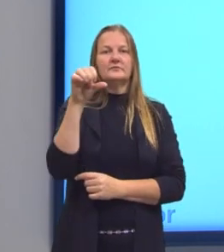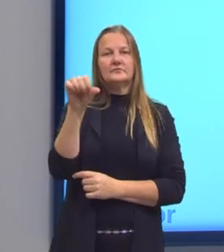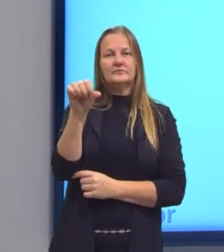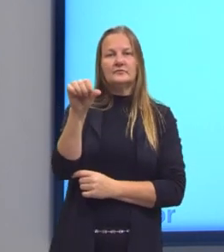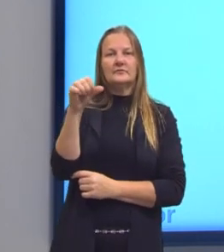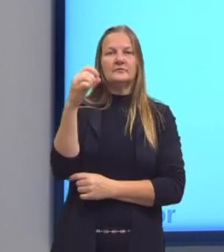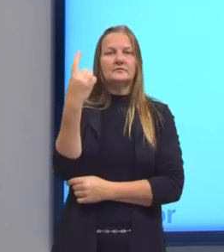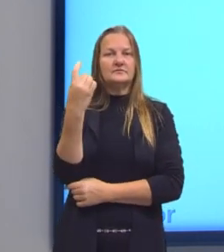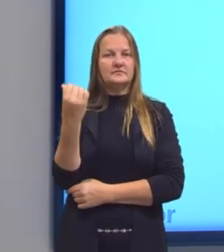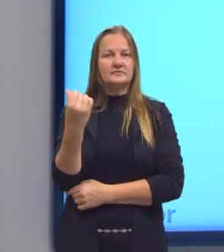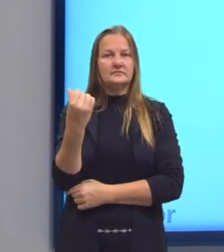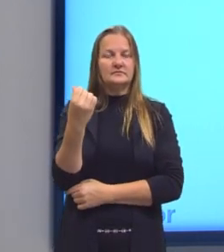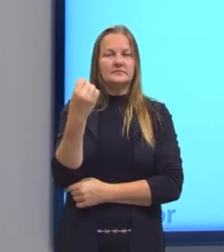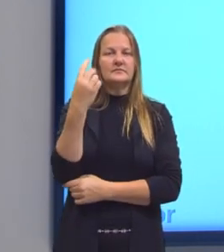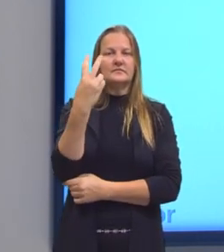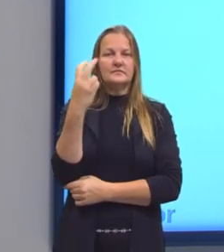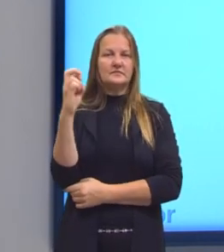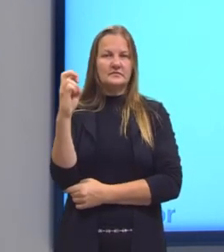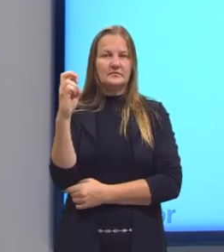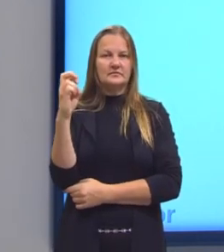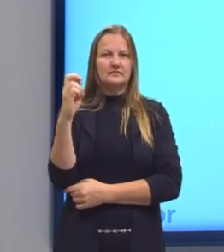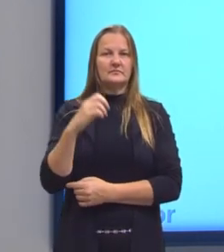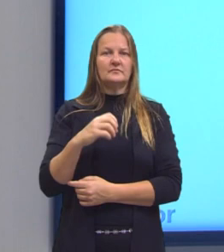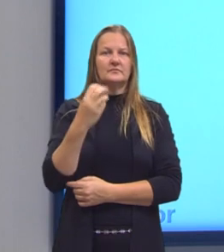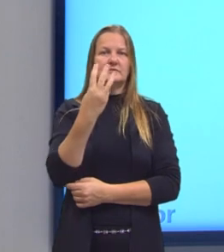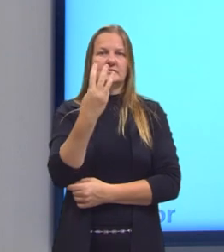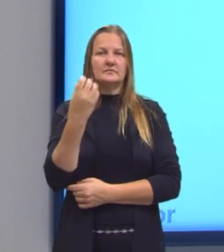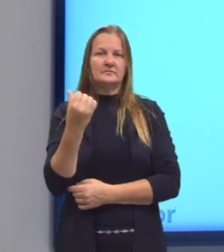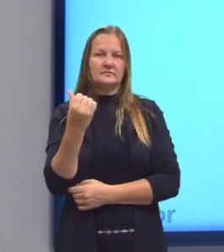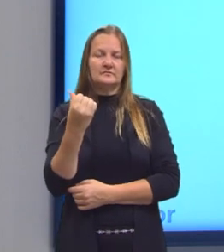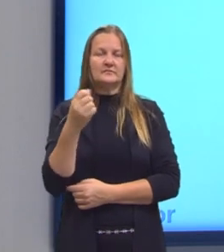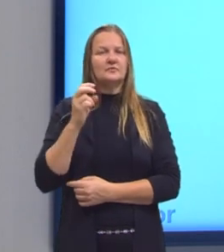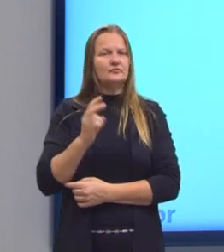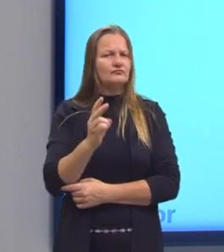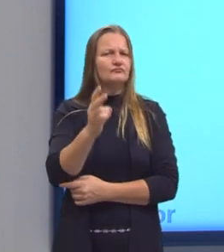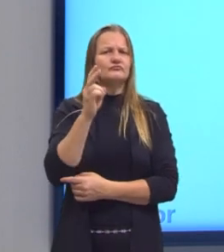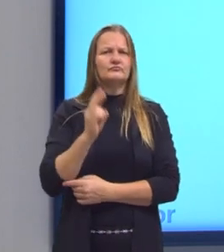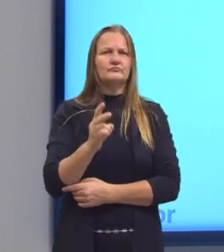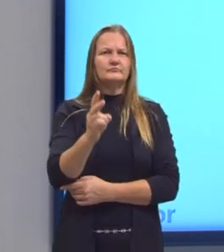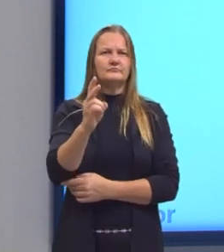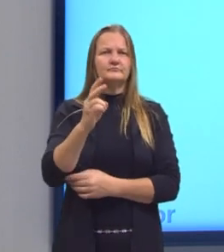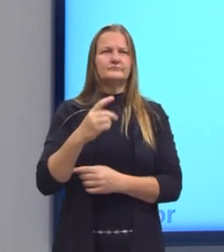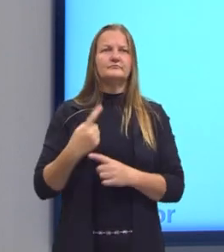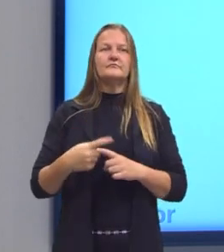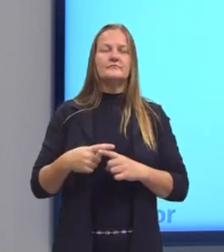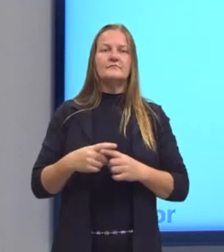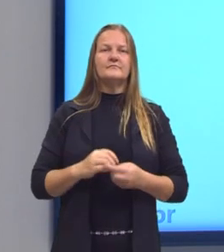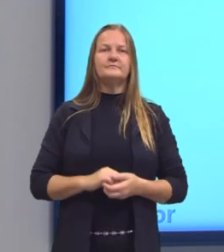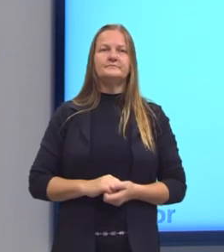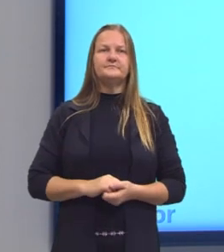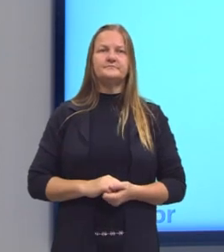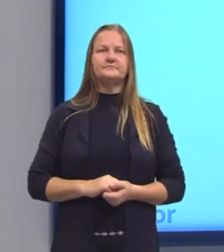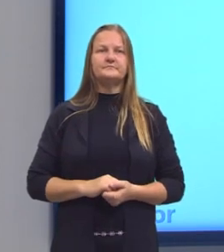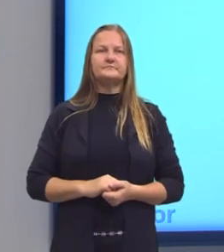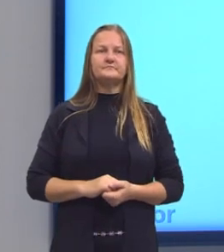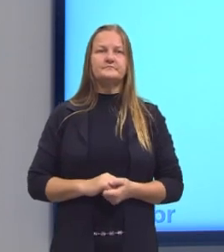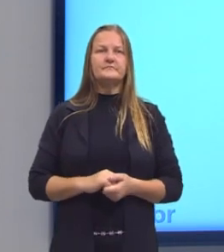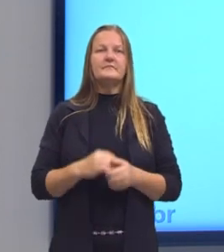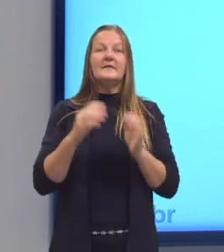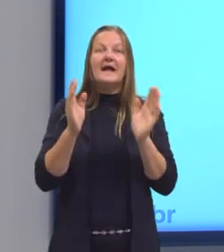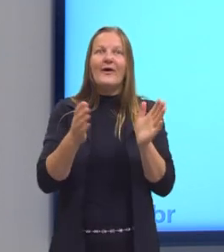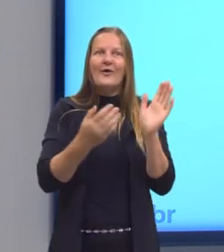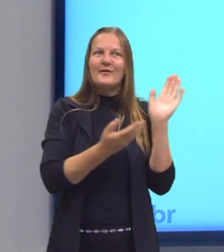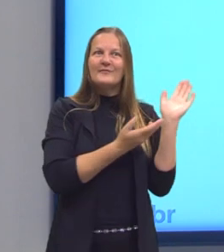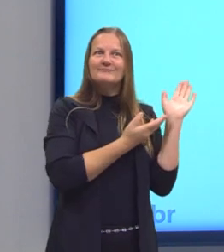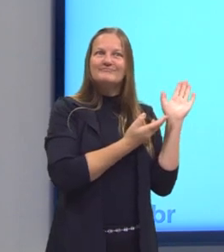nove, dezesseis, vinte e cinco, trinta e seis e assim por diante, tá? Aqui eu trouxe, para